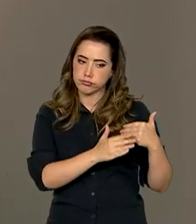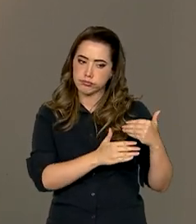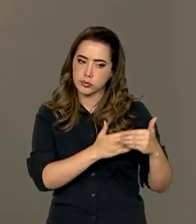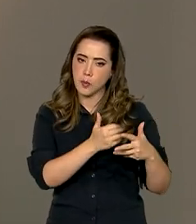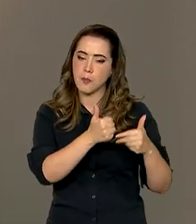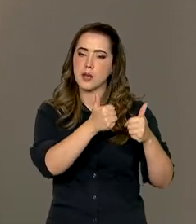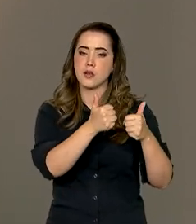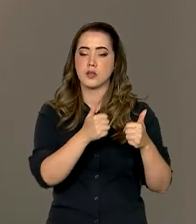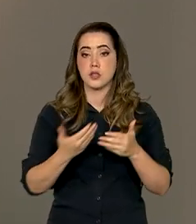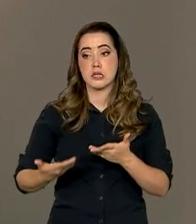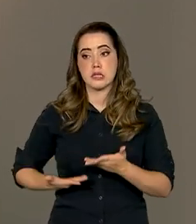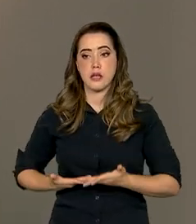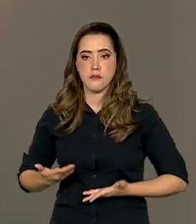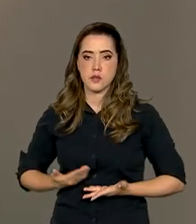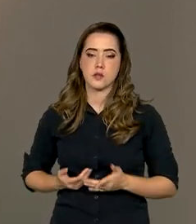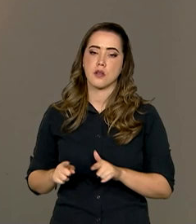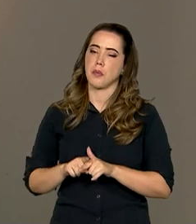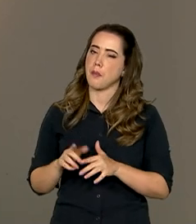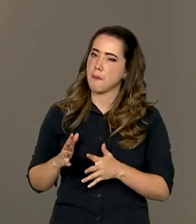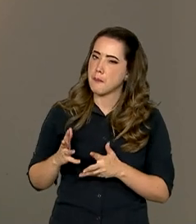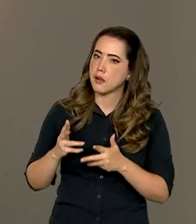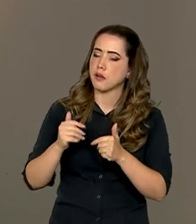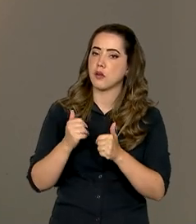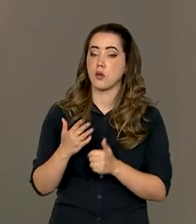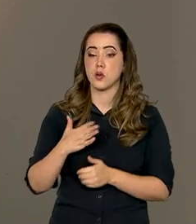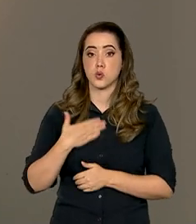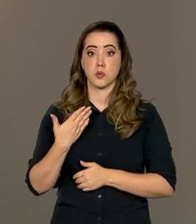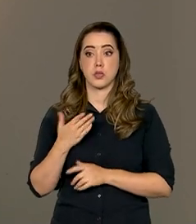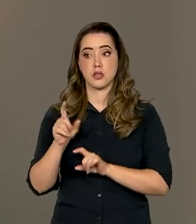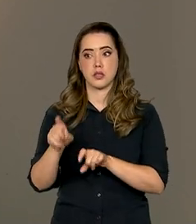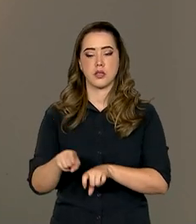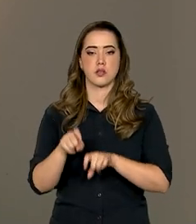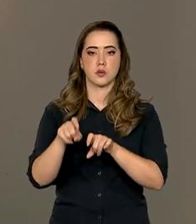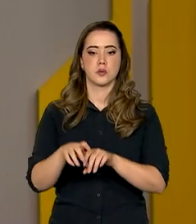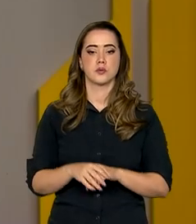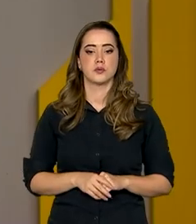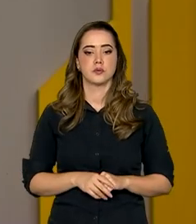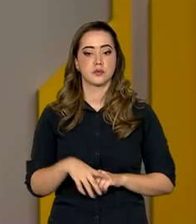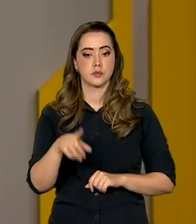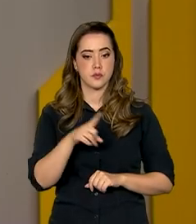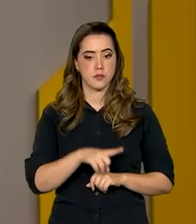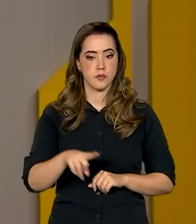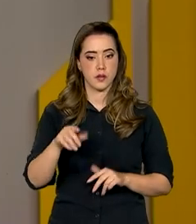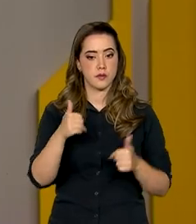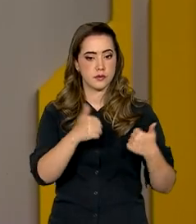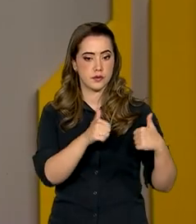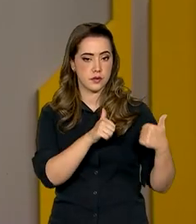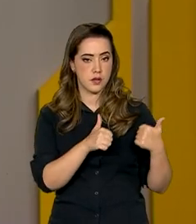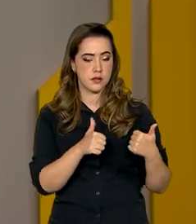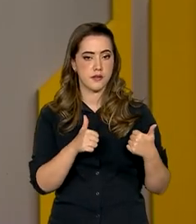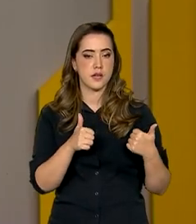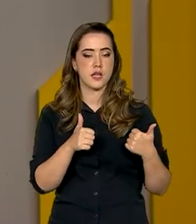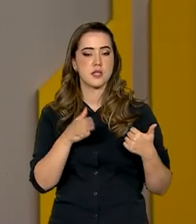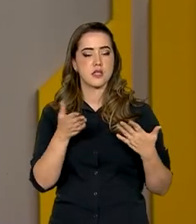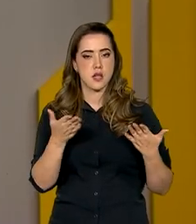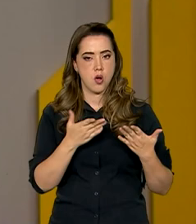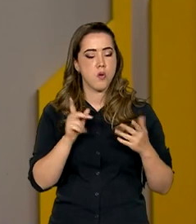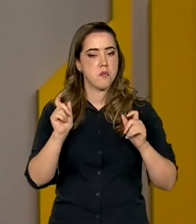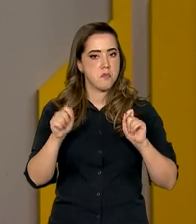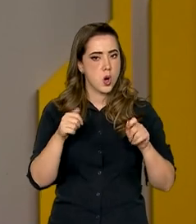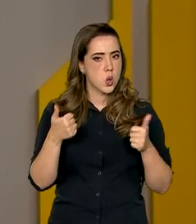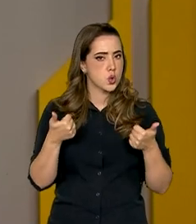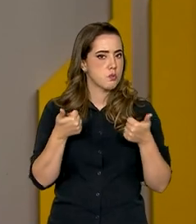o serviço também e surpreendendo o agronegócio, né? Então, essa previsão do mercado financeiro, ela se